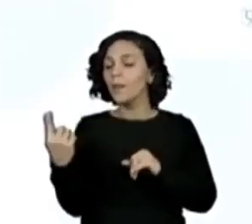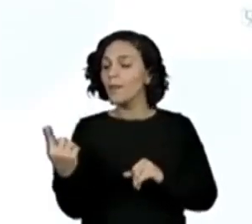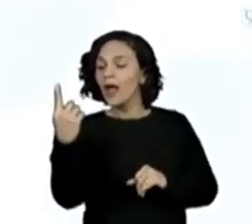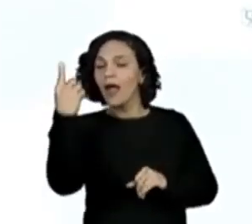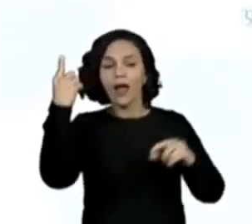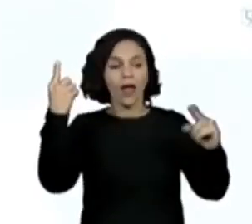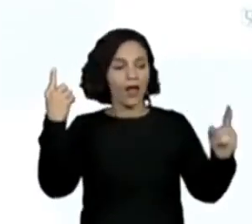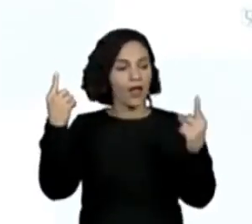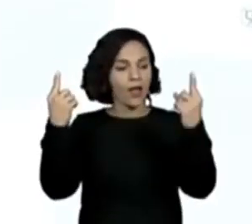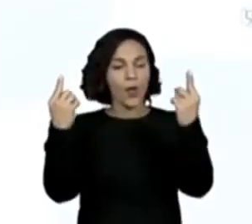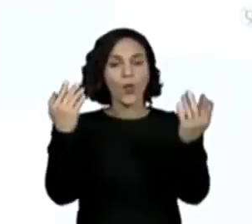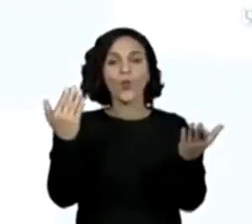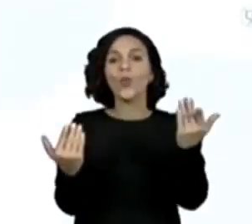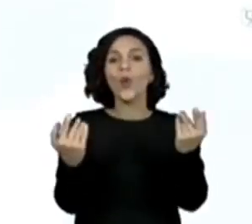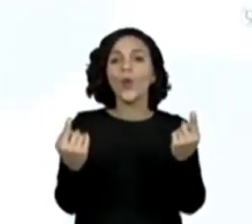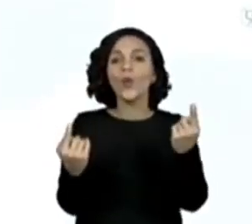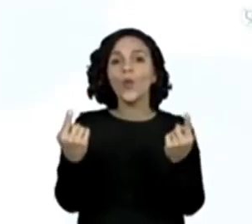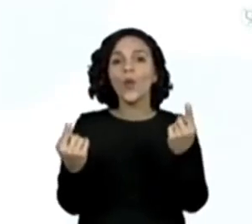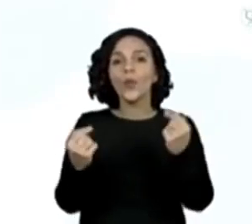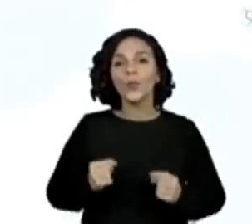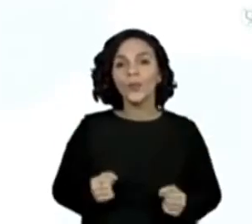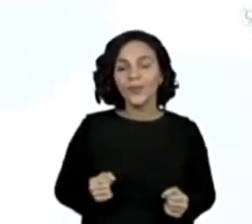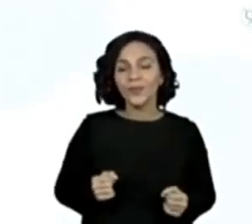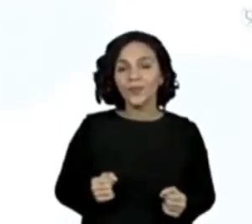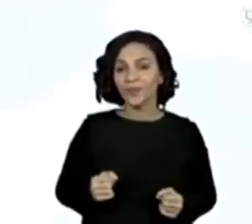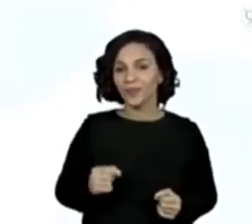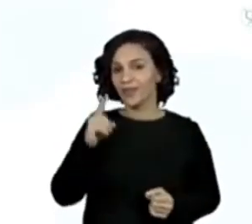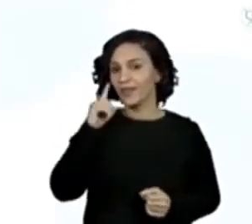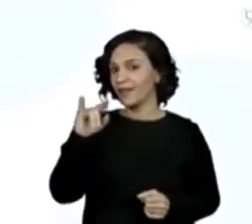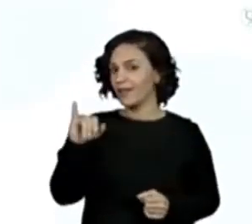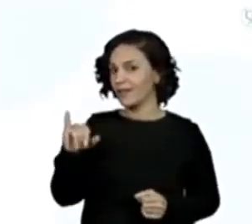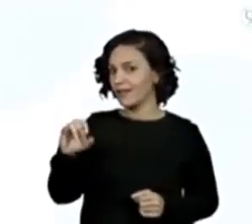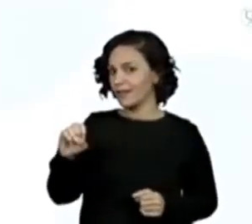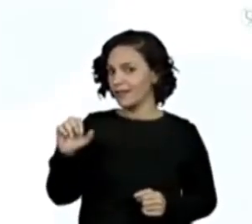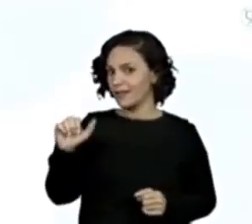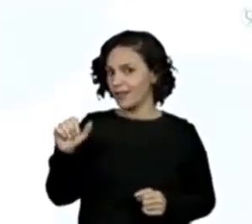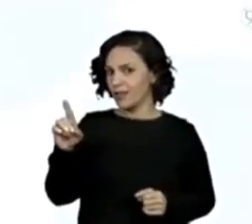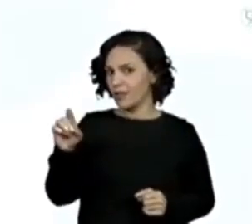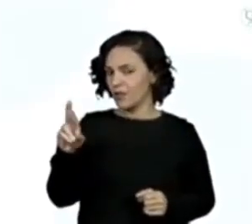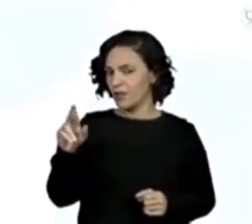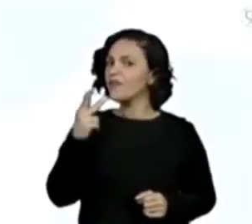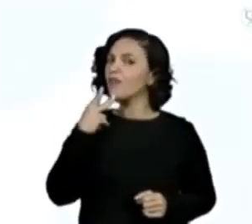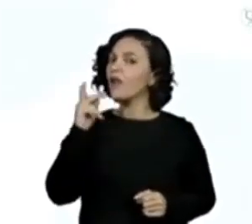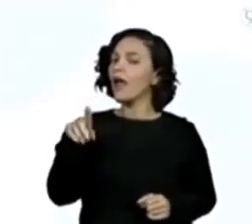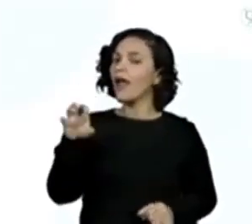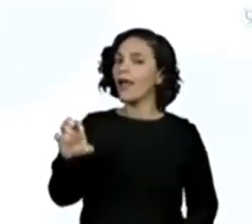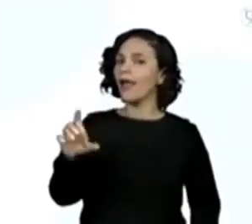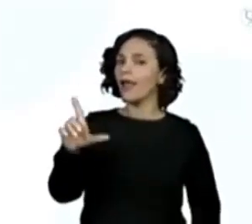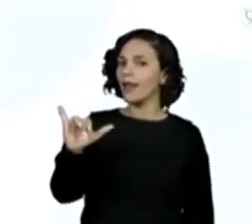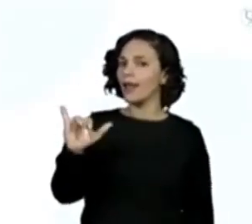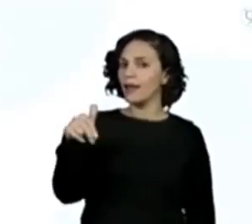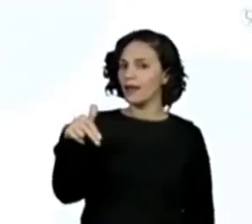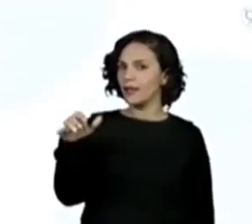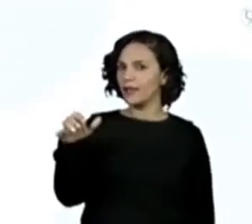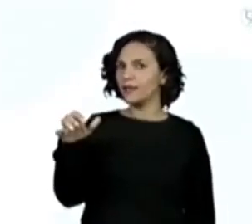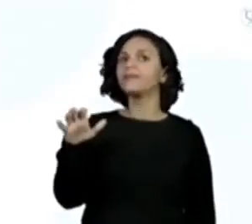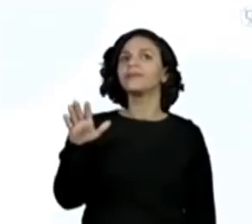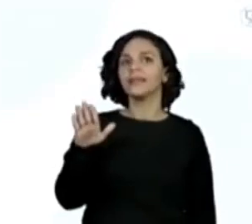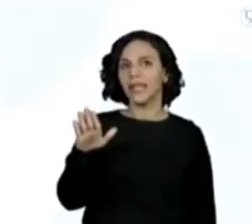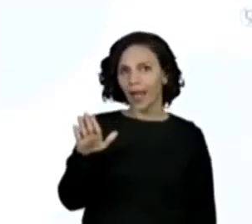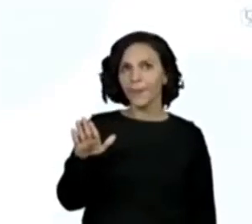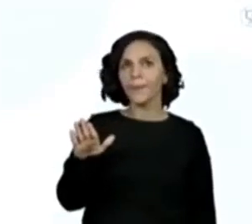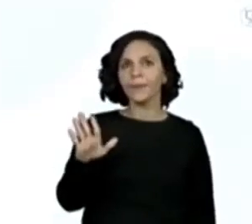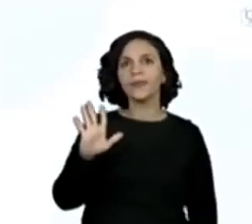Cecília ou Eliane? A Isadora disse que é a Eliane. Muito bem. Mas vamos voltar um pouquinho lá